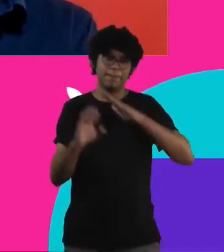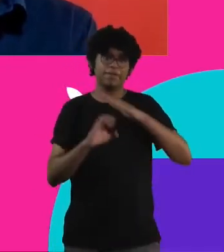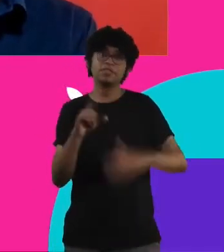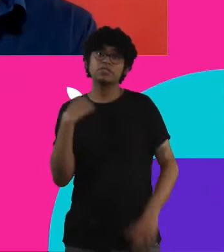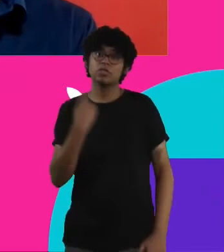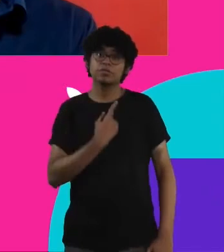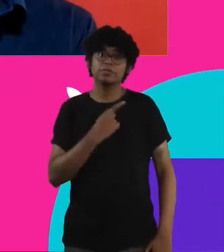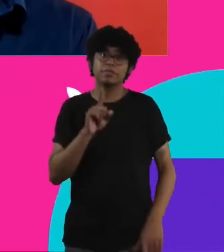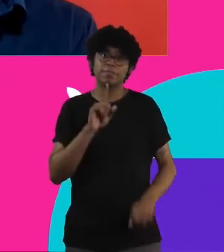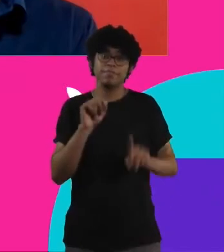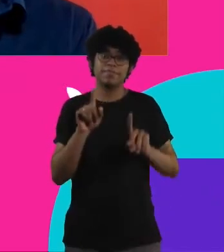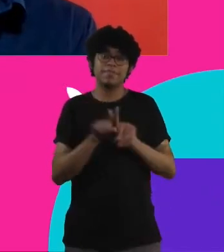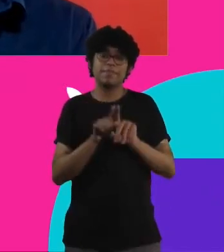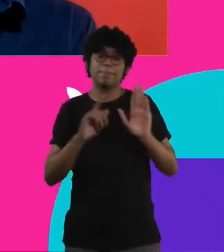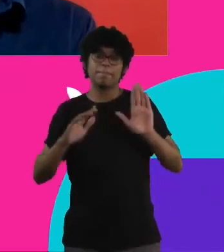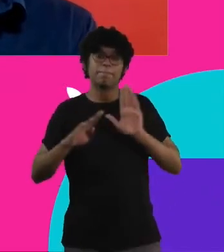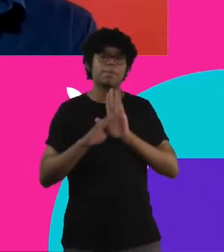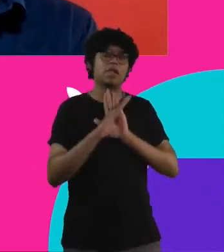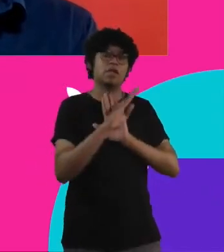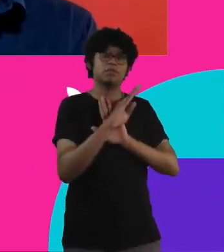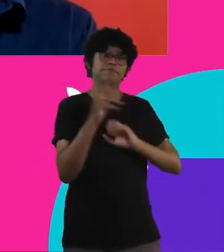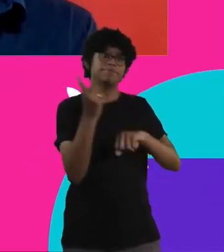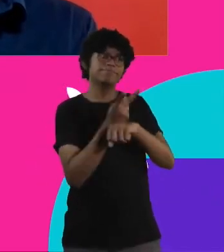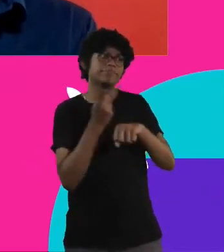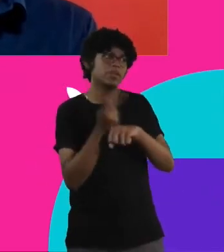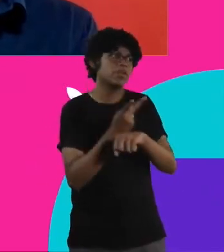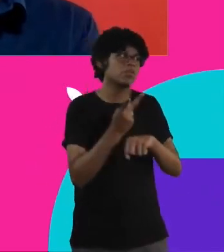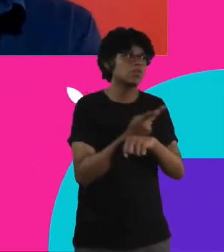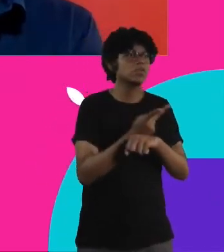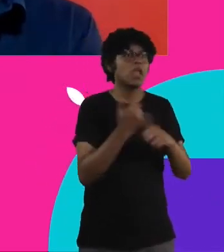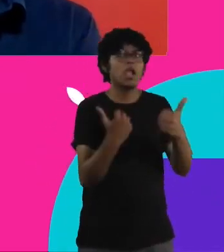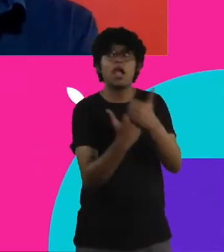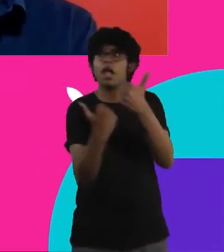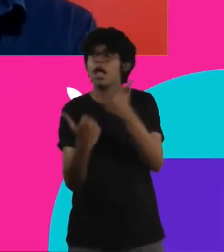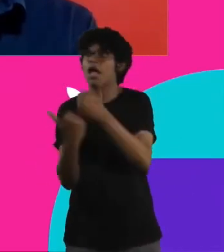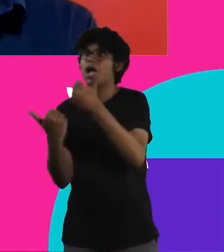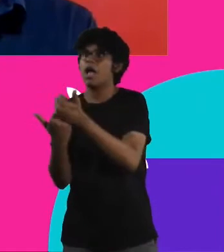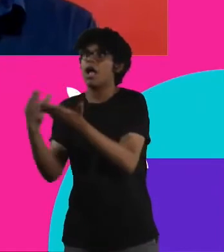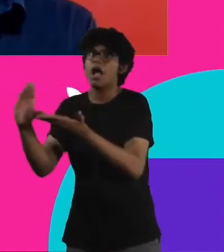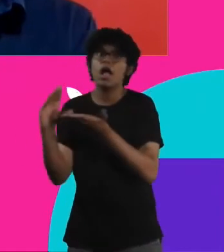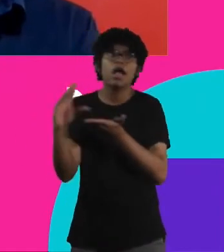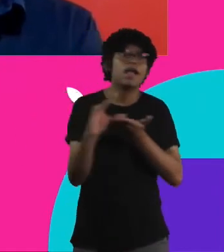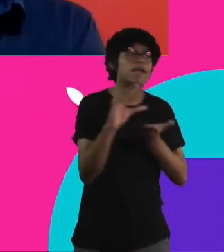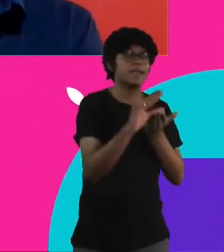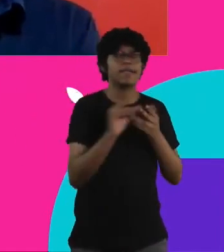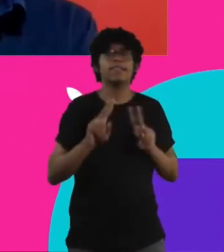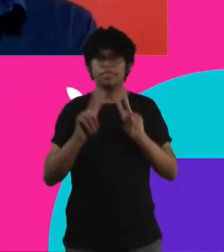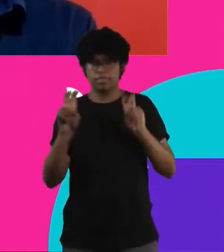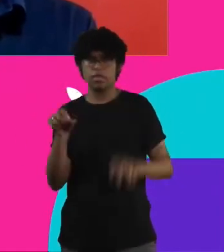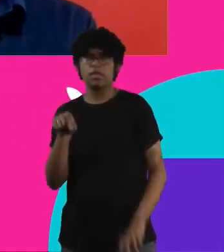crescente de uma busca de apoio de grandes empresas para a temática.